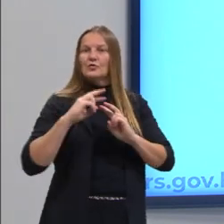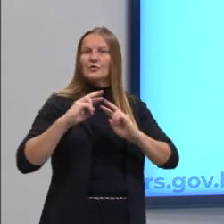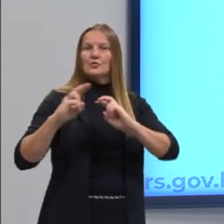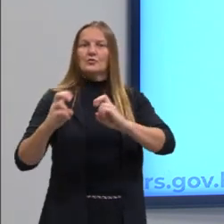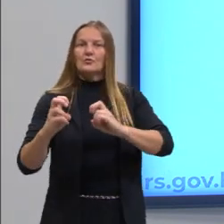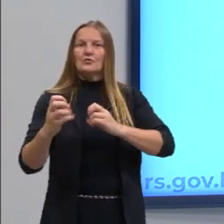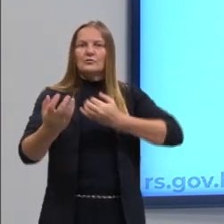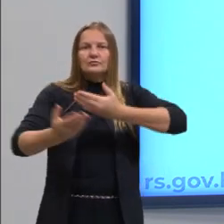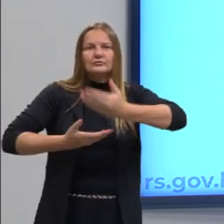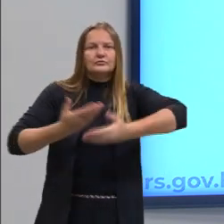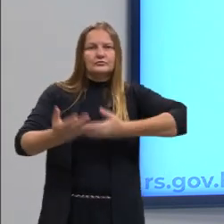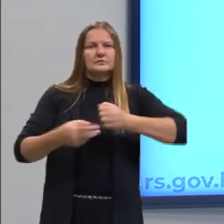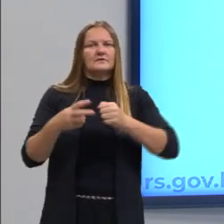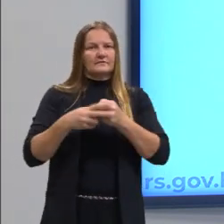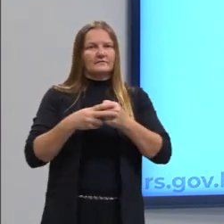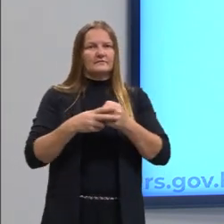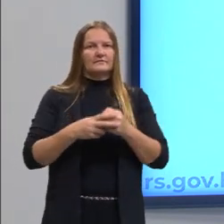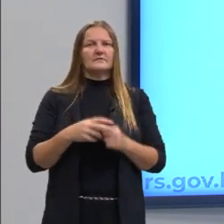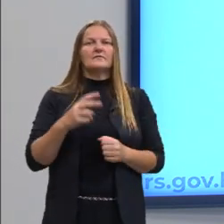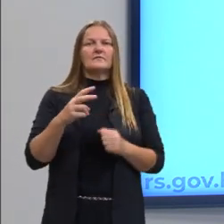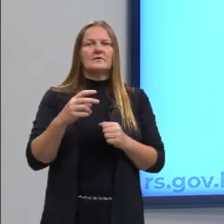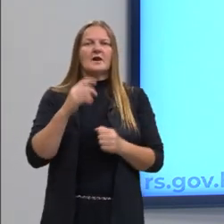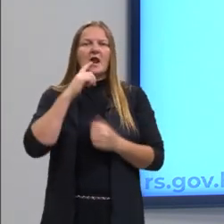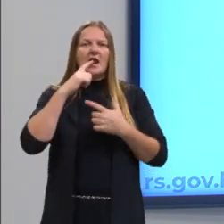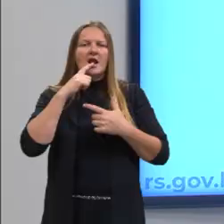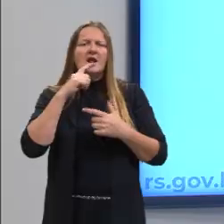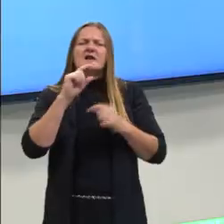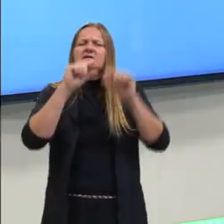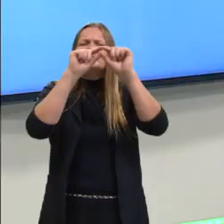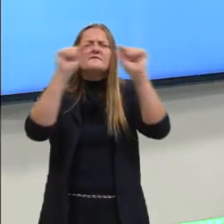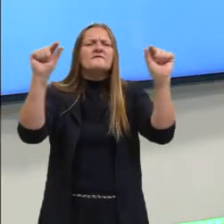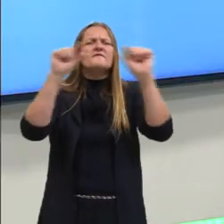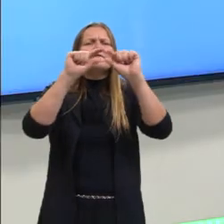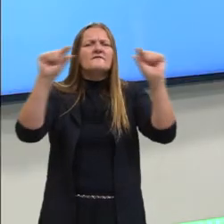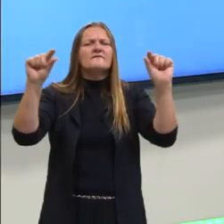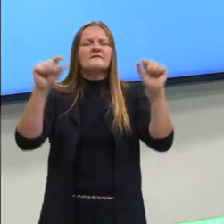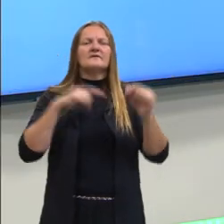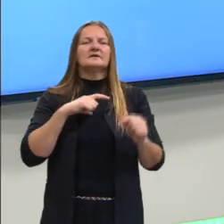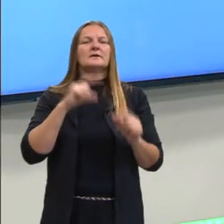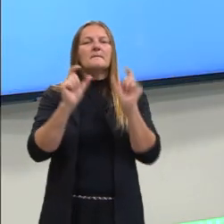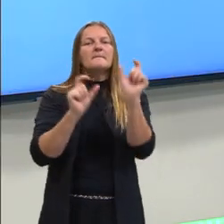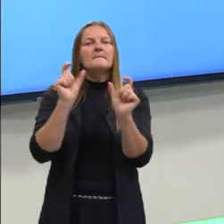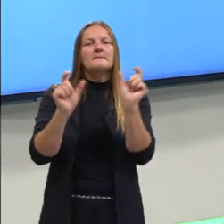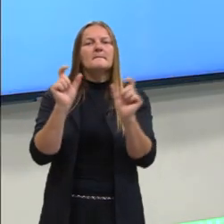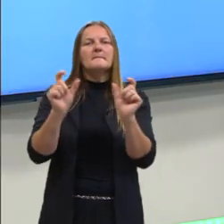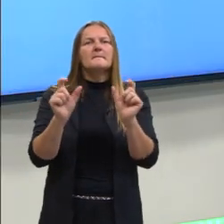essa, são necessárias frases, palavras, essas